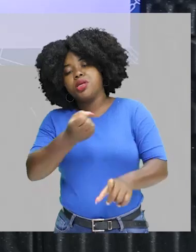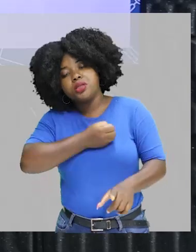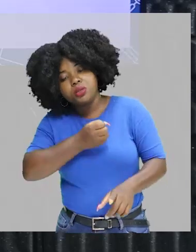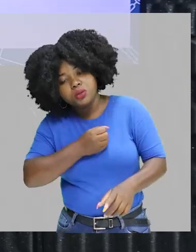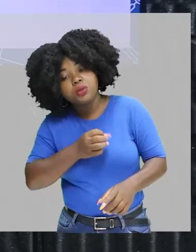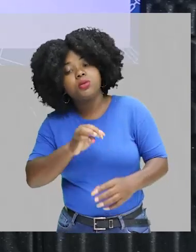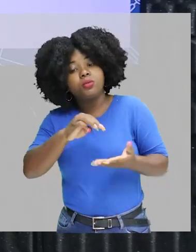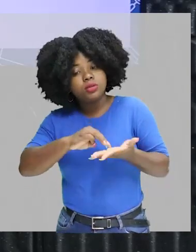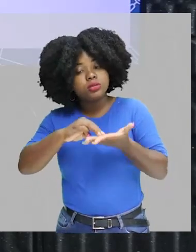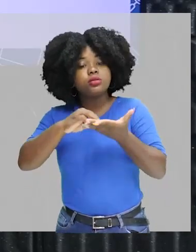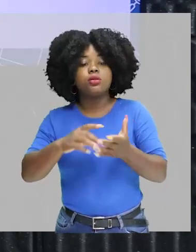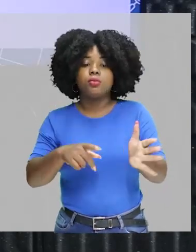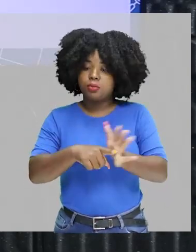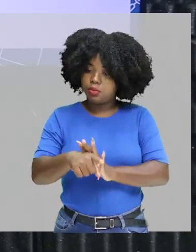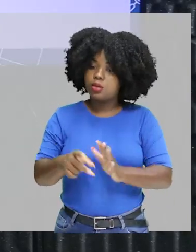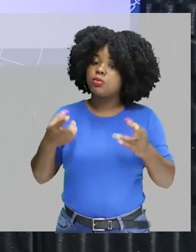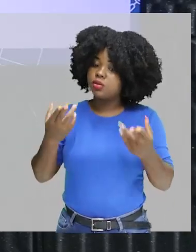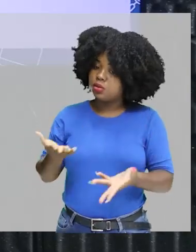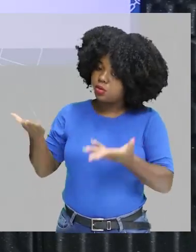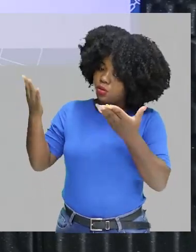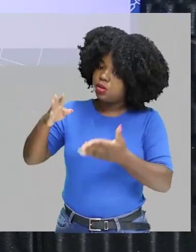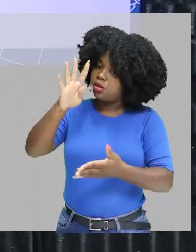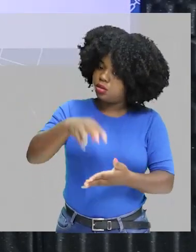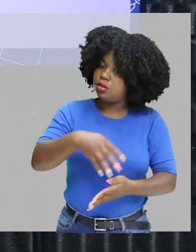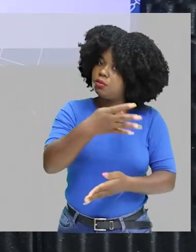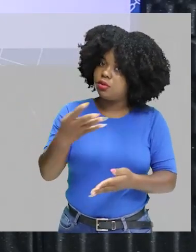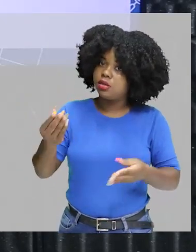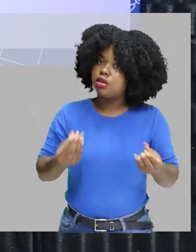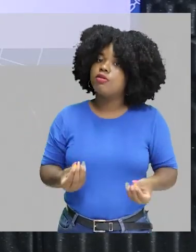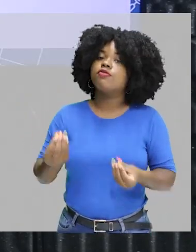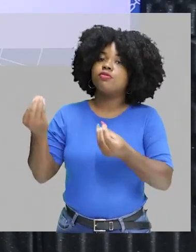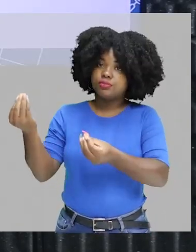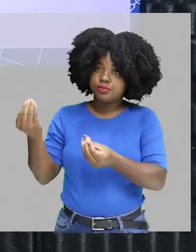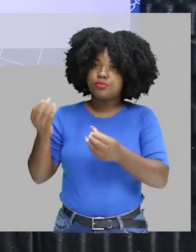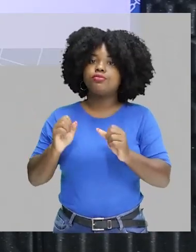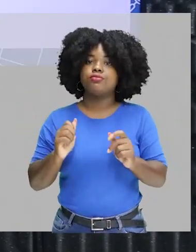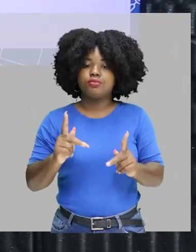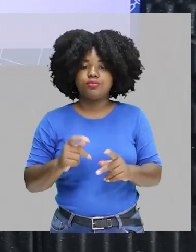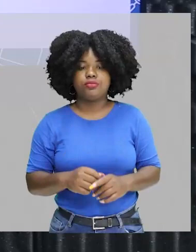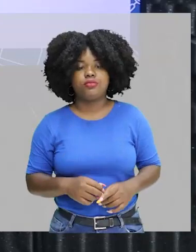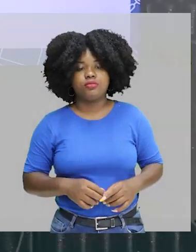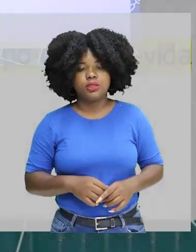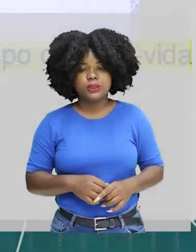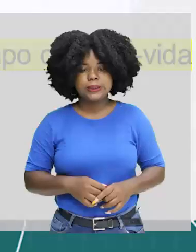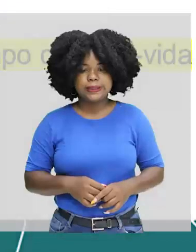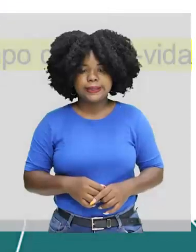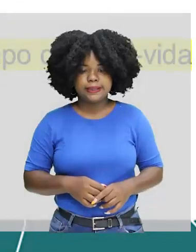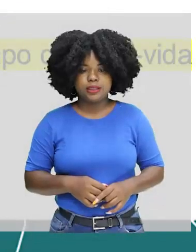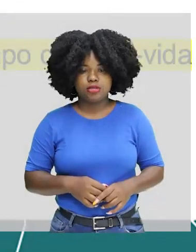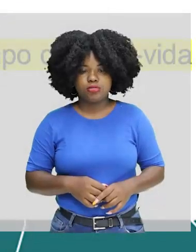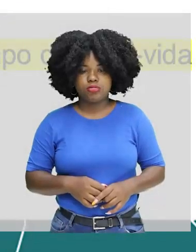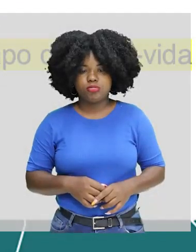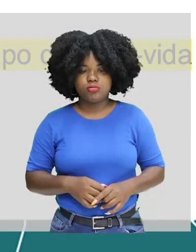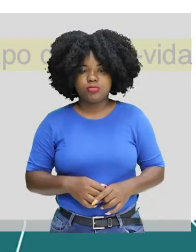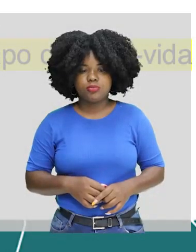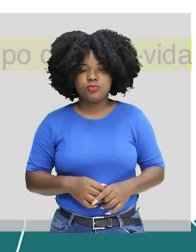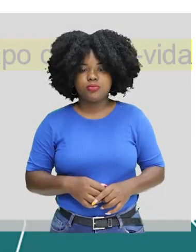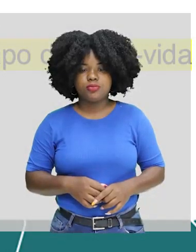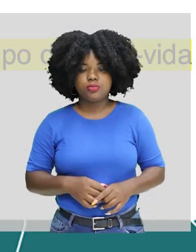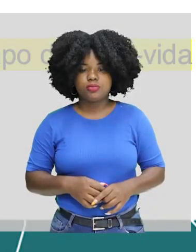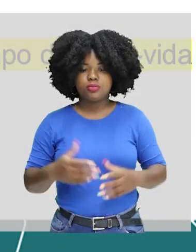questão dessa, a tabela foi fornecida para os vestibulandos. Turminha, olha só!